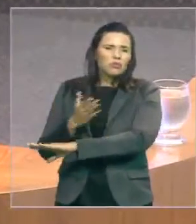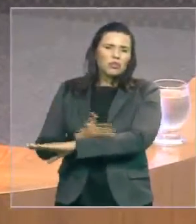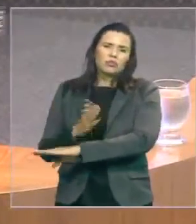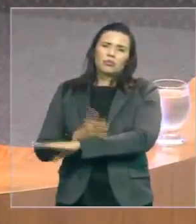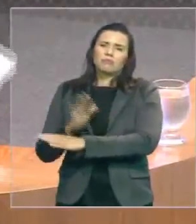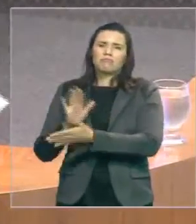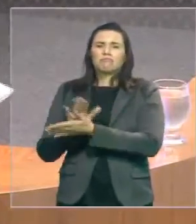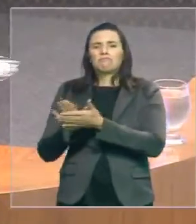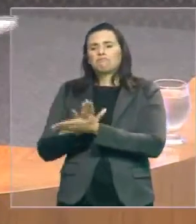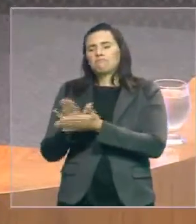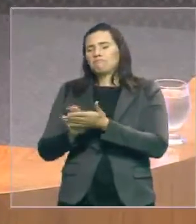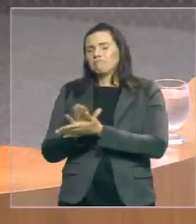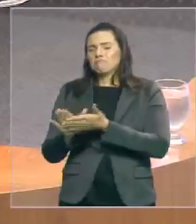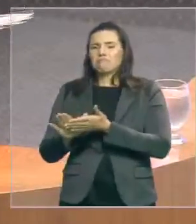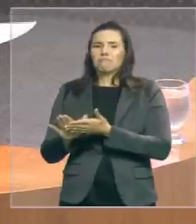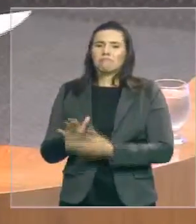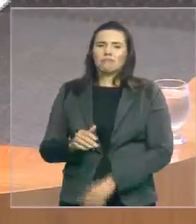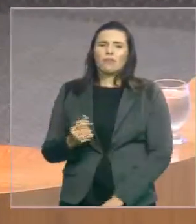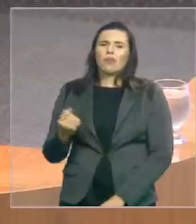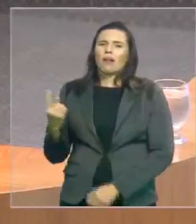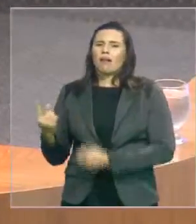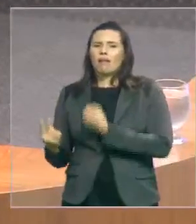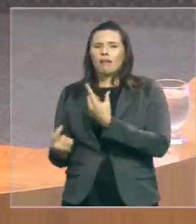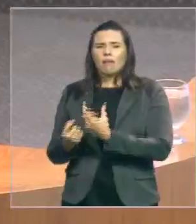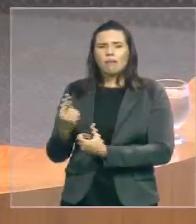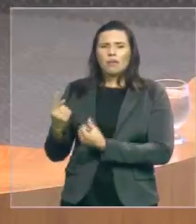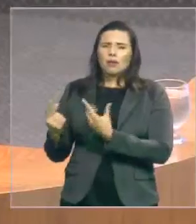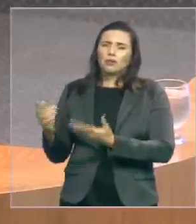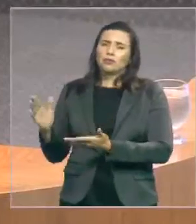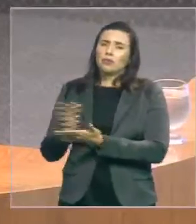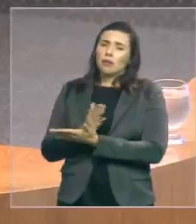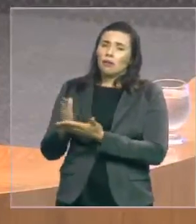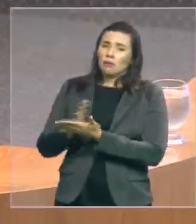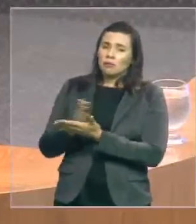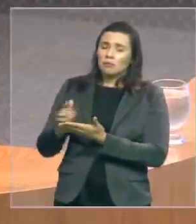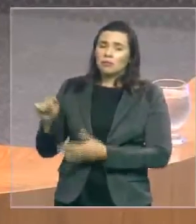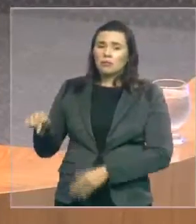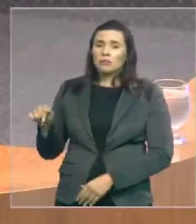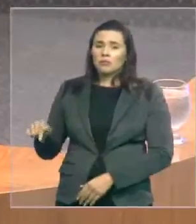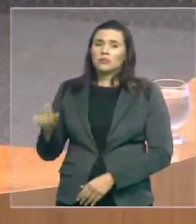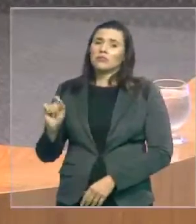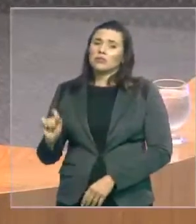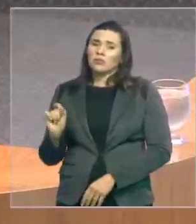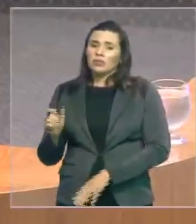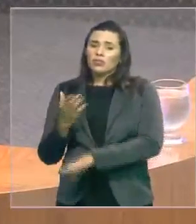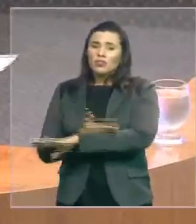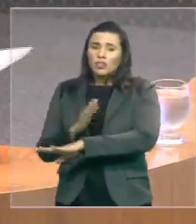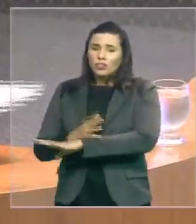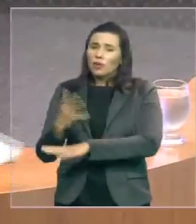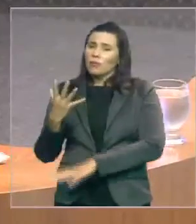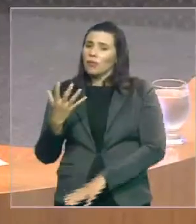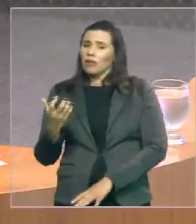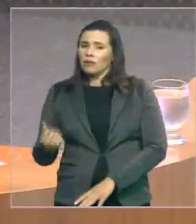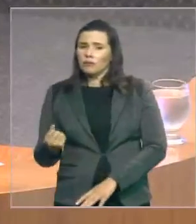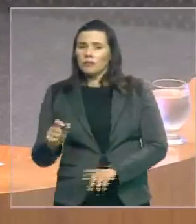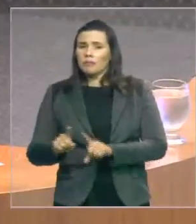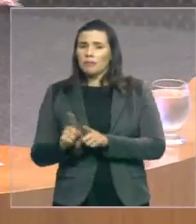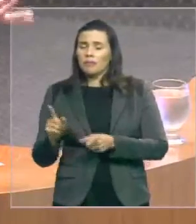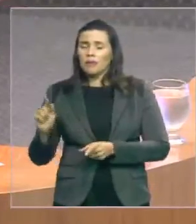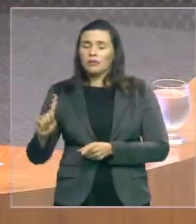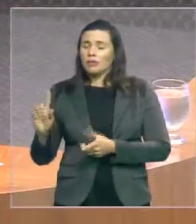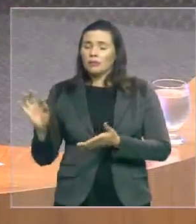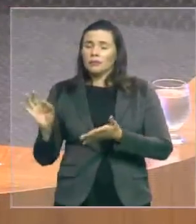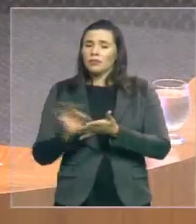ou outros que nem curso superior fazem e estão lotados aí nos órgãos do Estado.